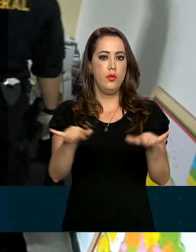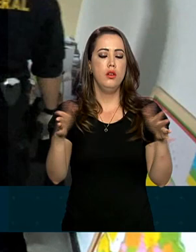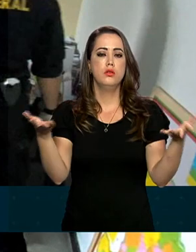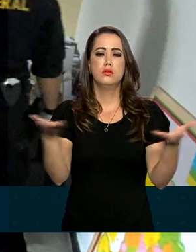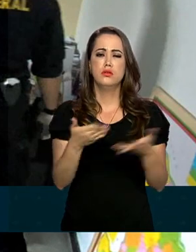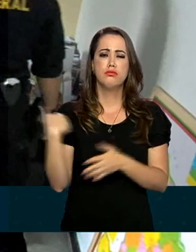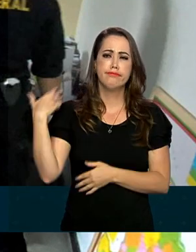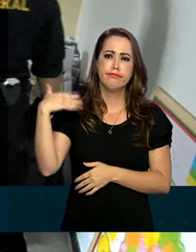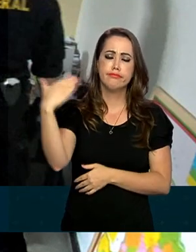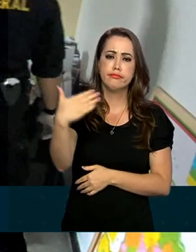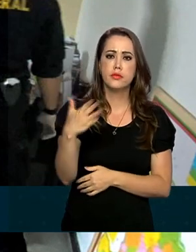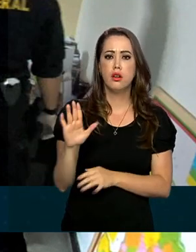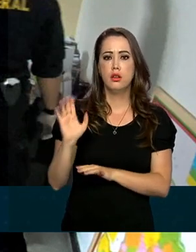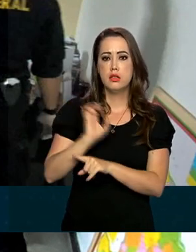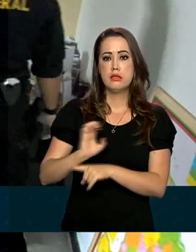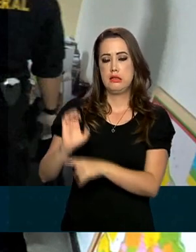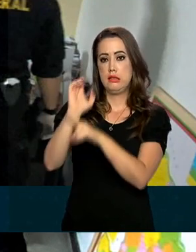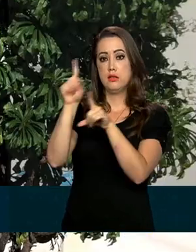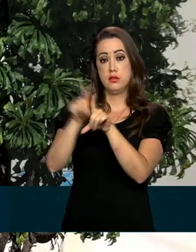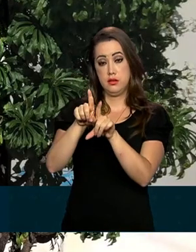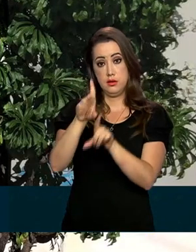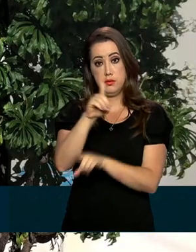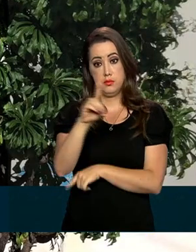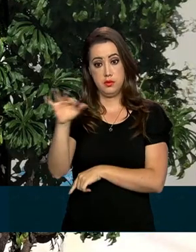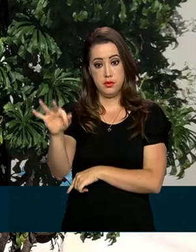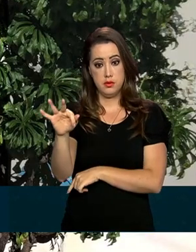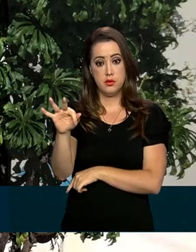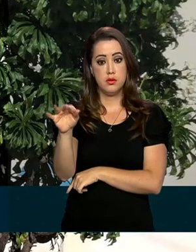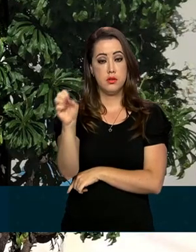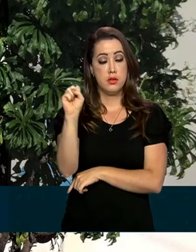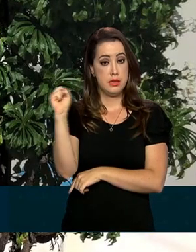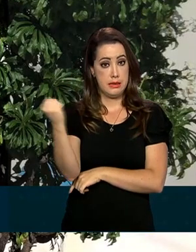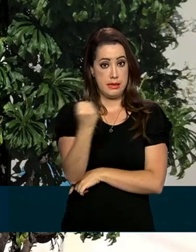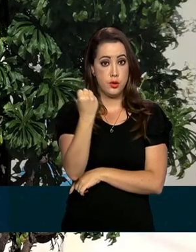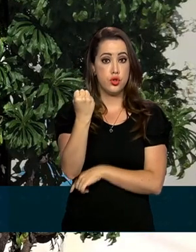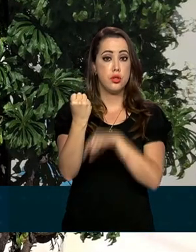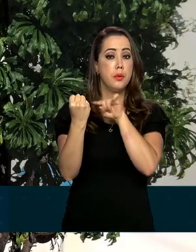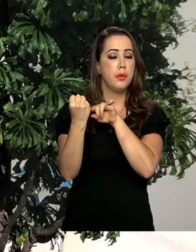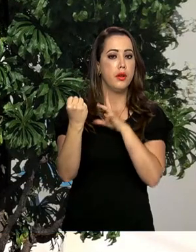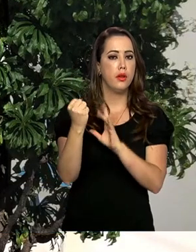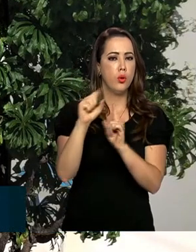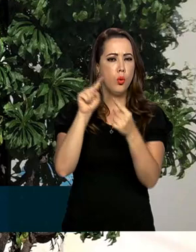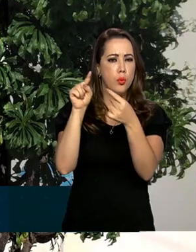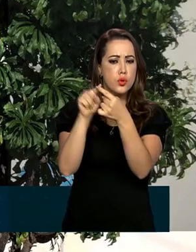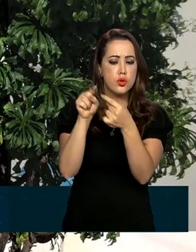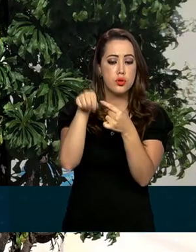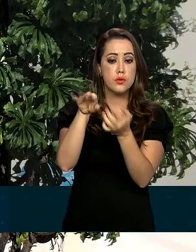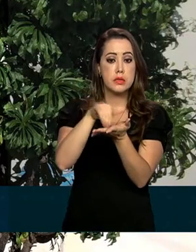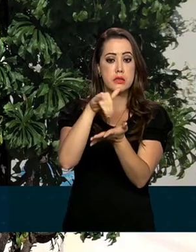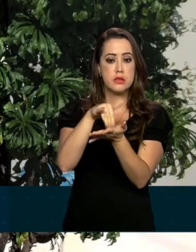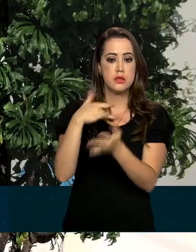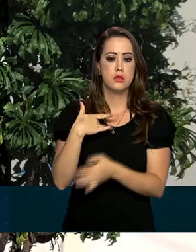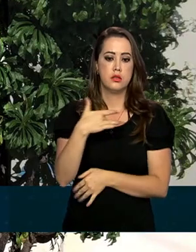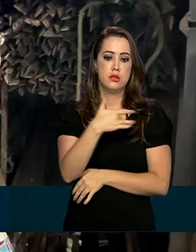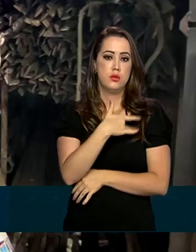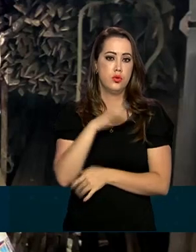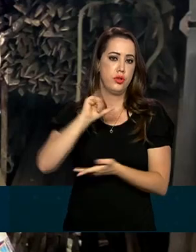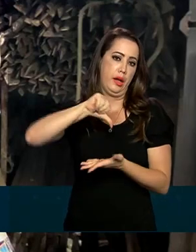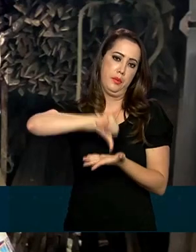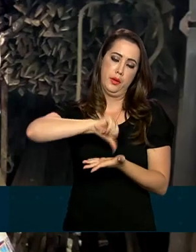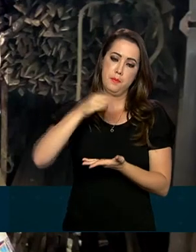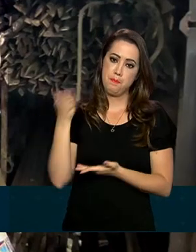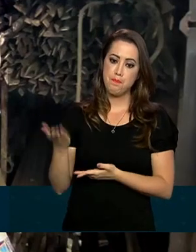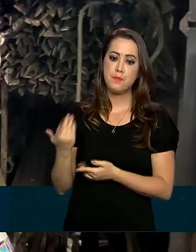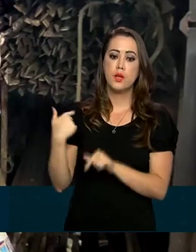diversos estados e também no Distrito Federal. Em Sergipe, por exemplo, o alvo foi a Secretaria de Saúde de Aracaju. A